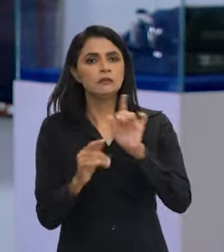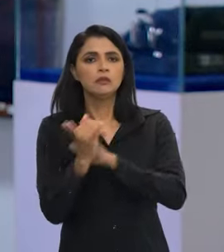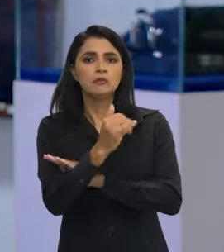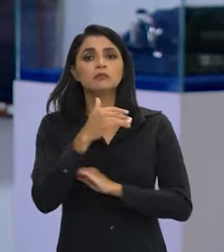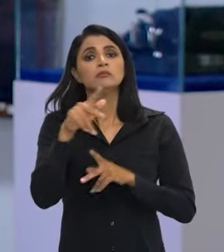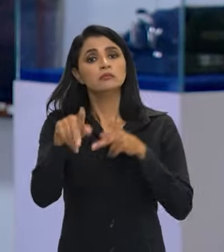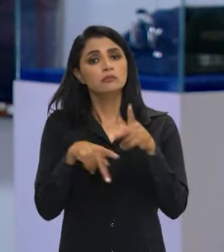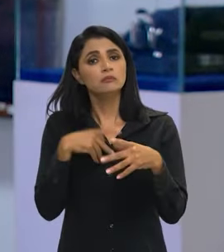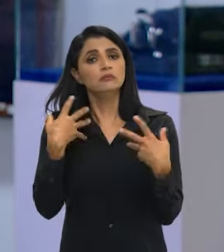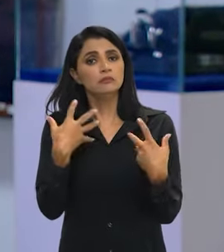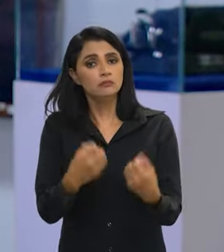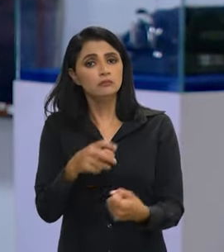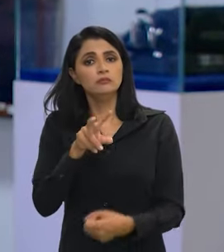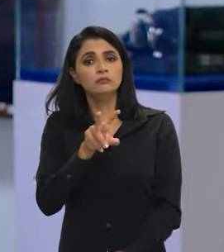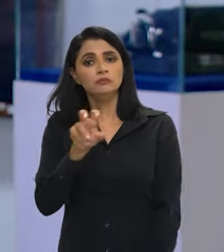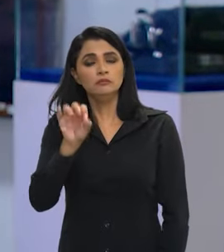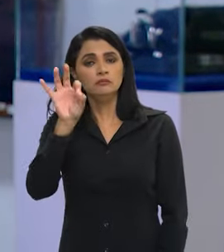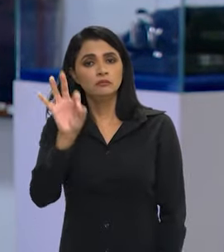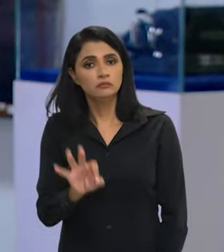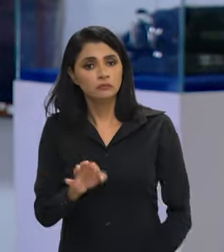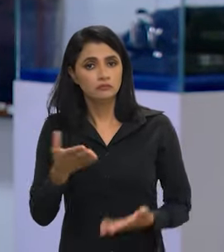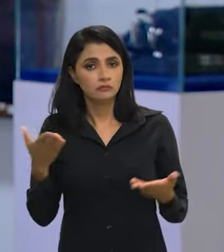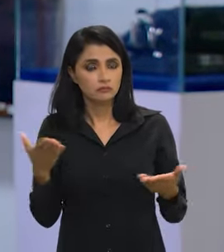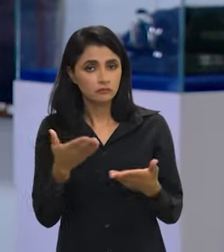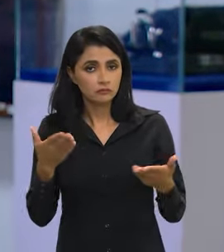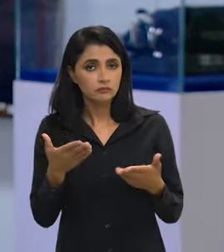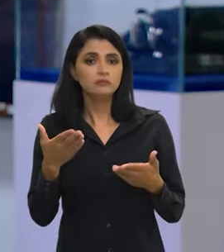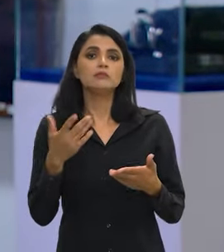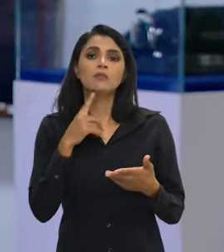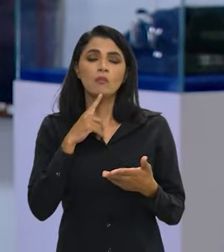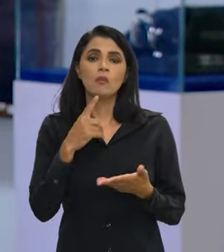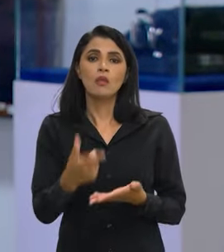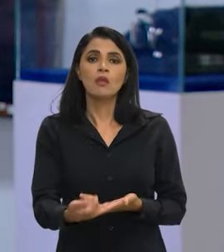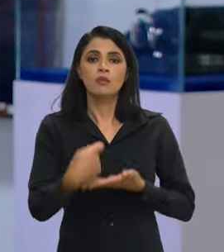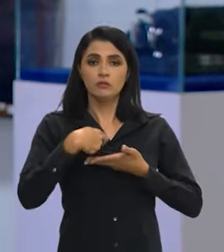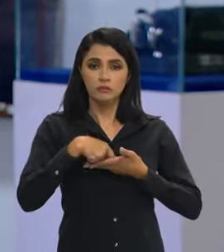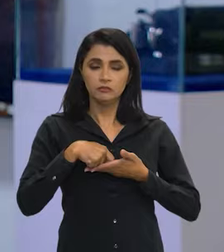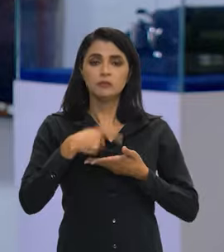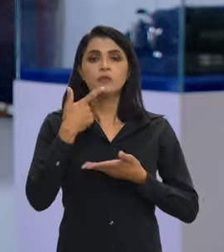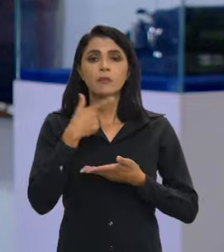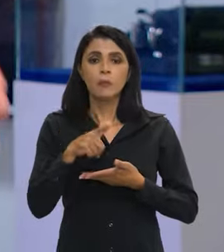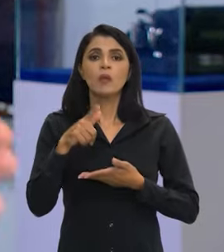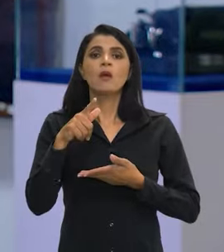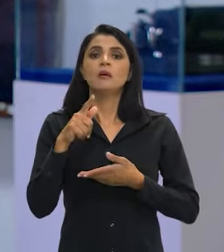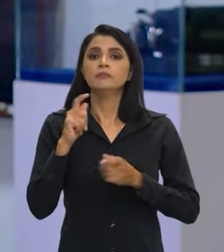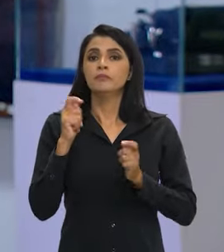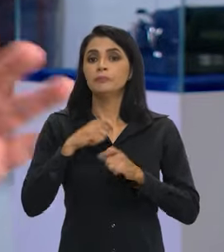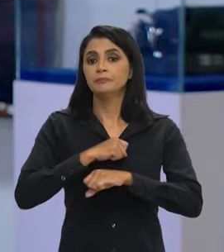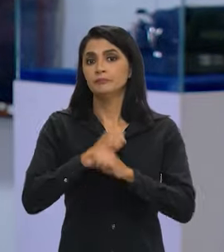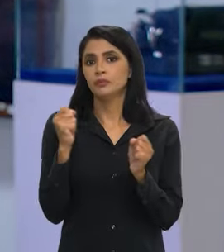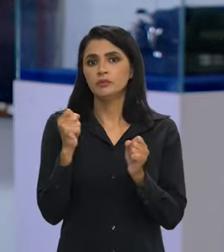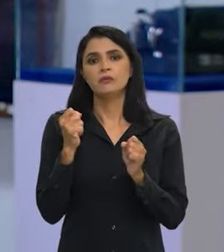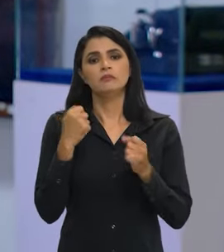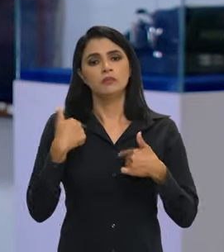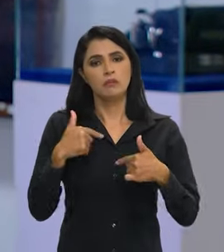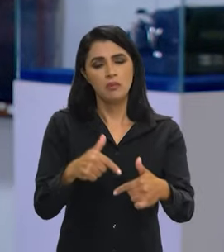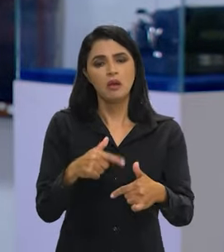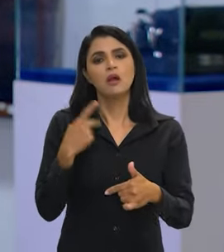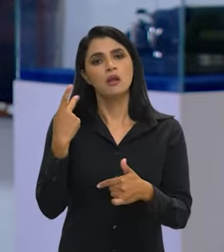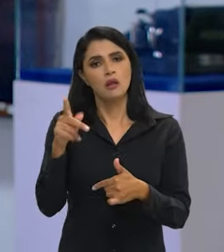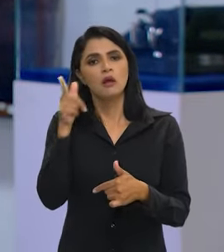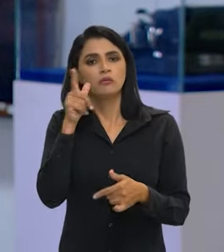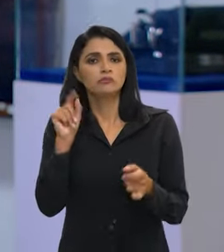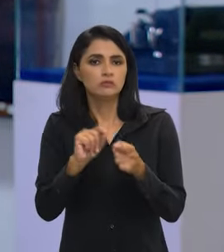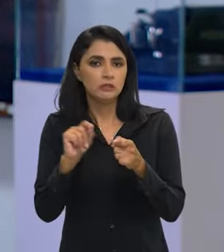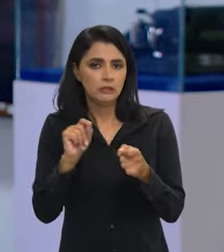E a população aderiu. 50% hoje dos benefícios por incapacidade temporária, em dezembro e janeiro, foram concedidos por